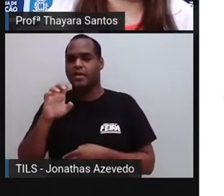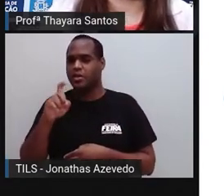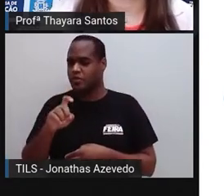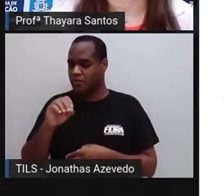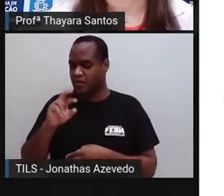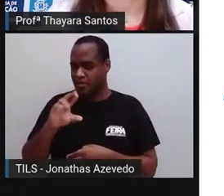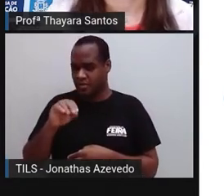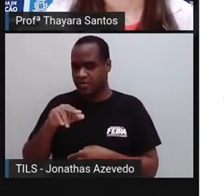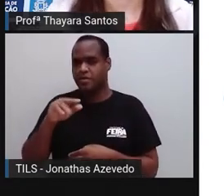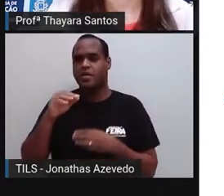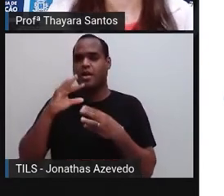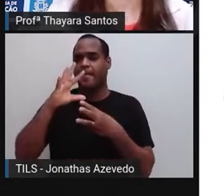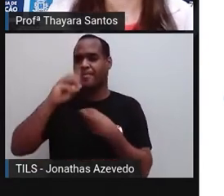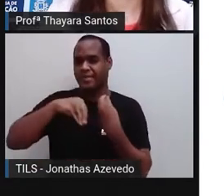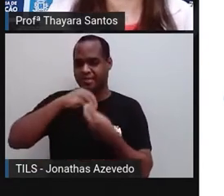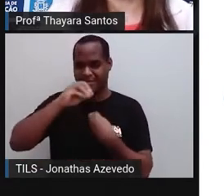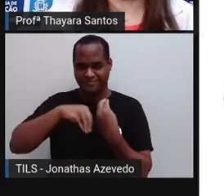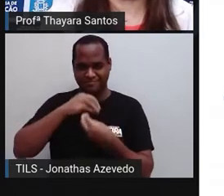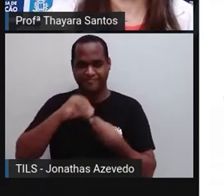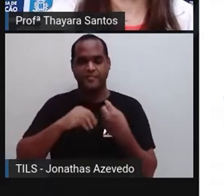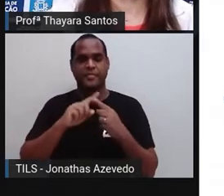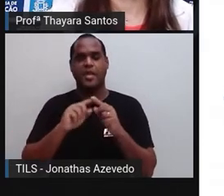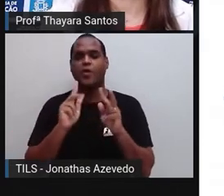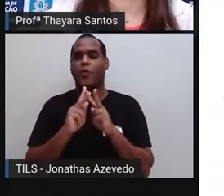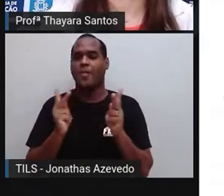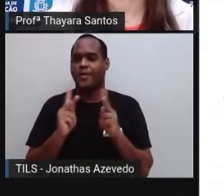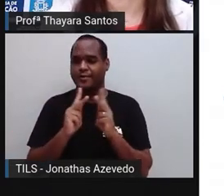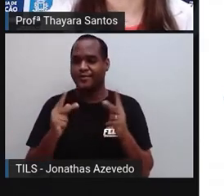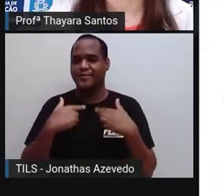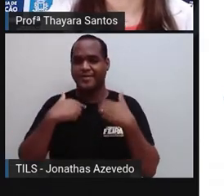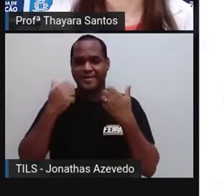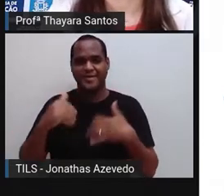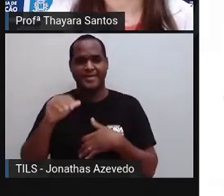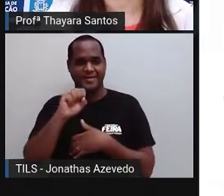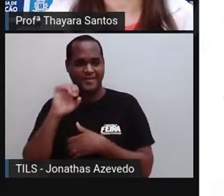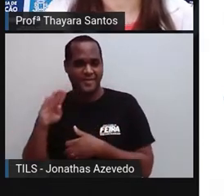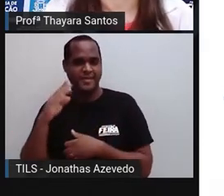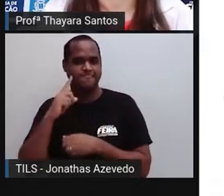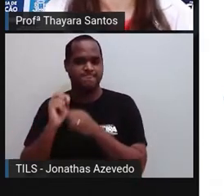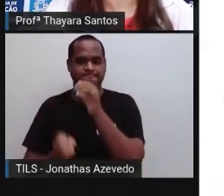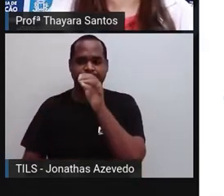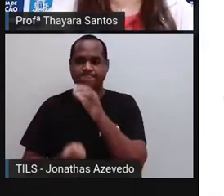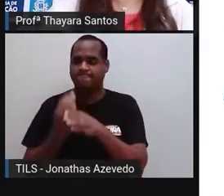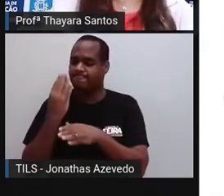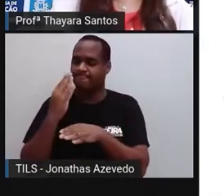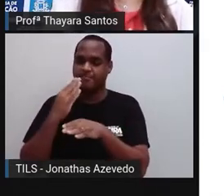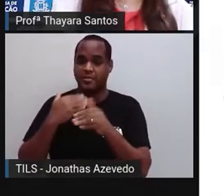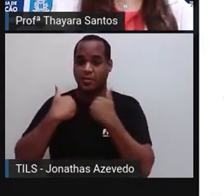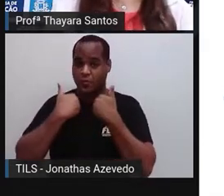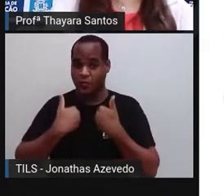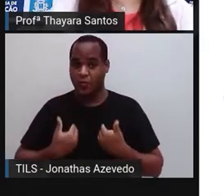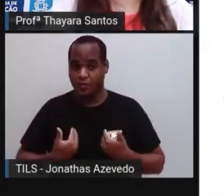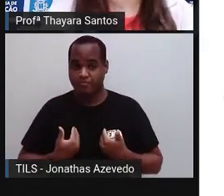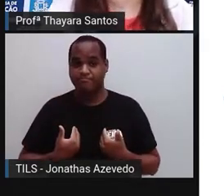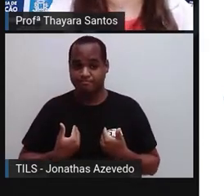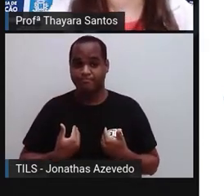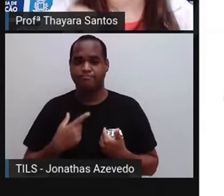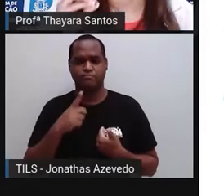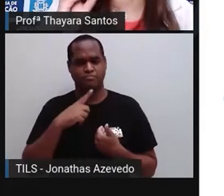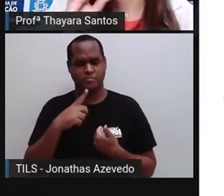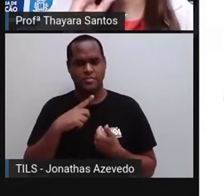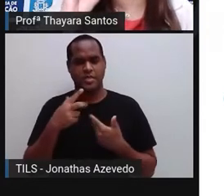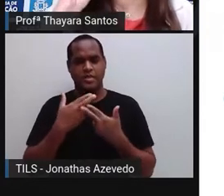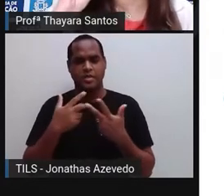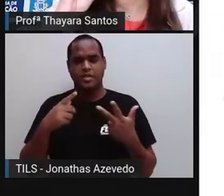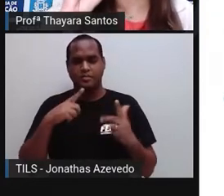mistas. A gente tem o hormônio, que é a substância que vai ser produzida por essas glândulas e